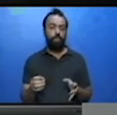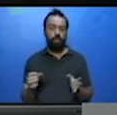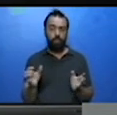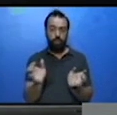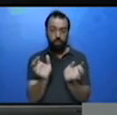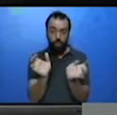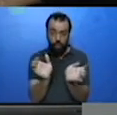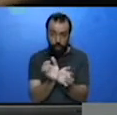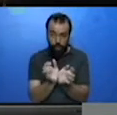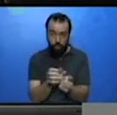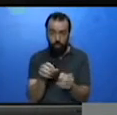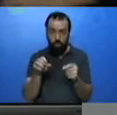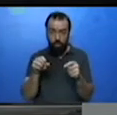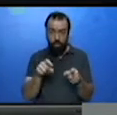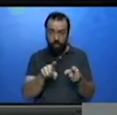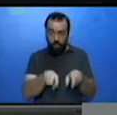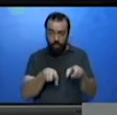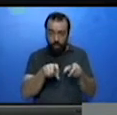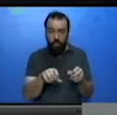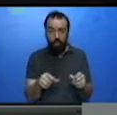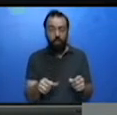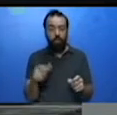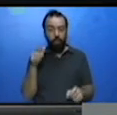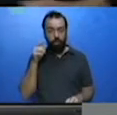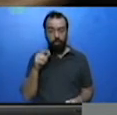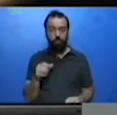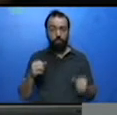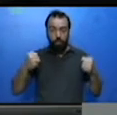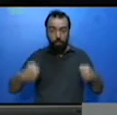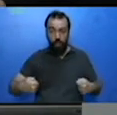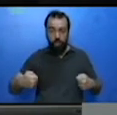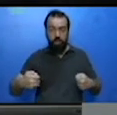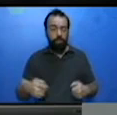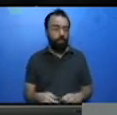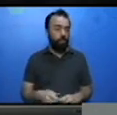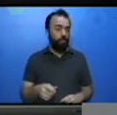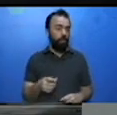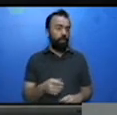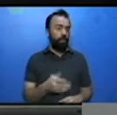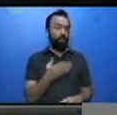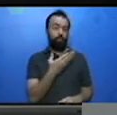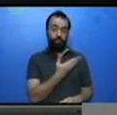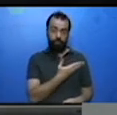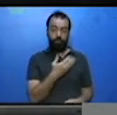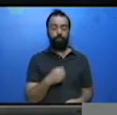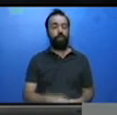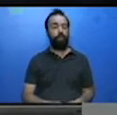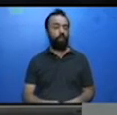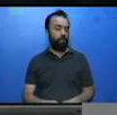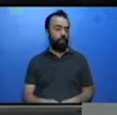O tomilho e o alecrim, o orégano e o manjericão.